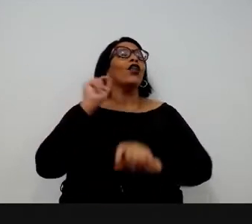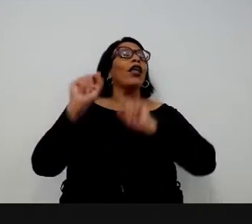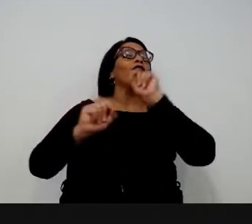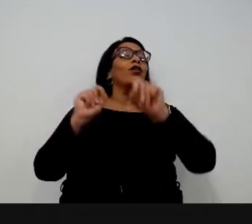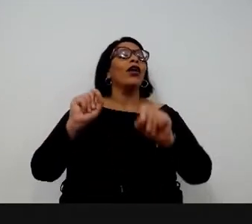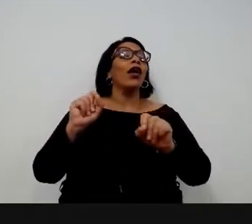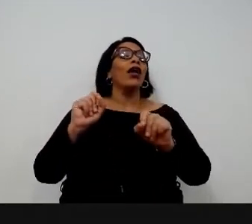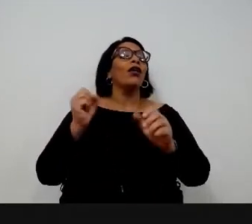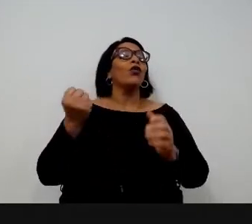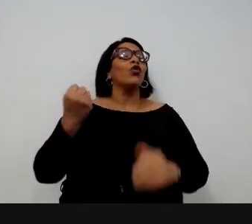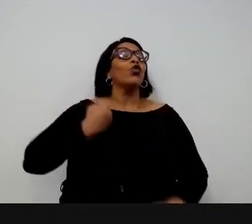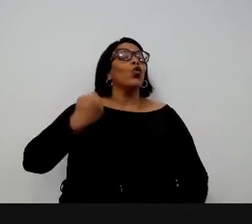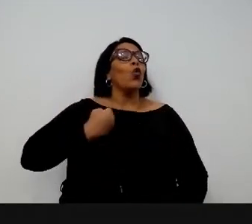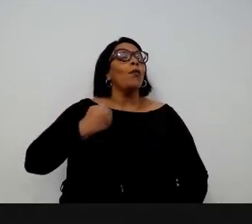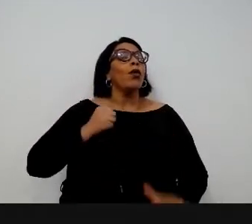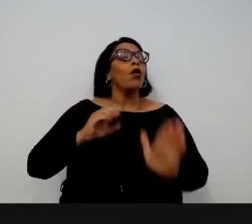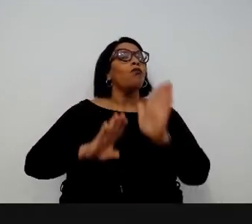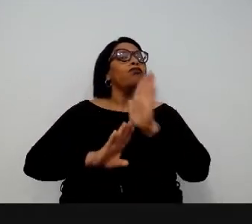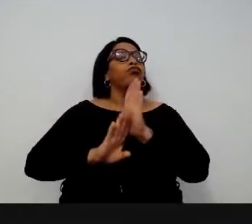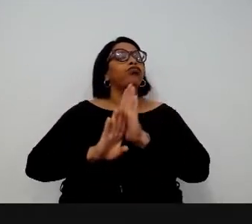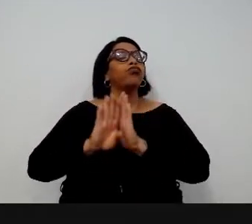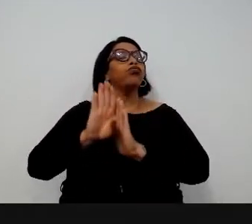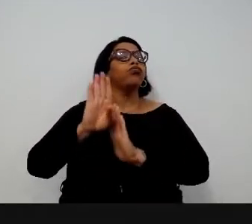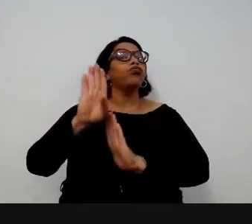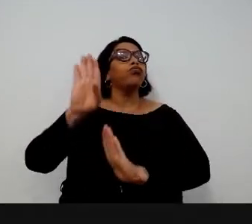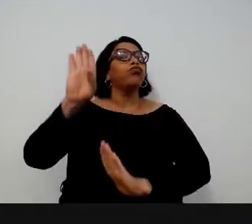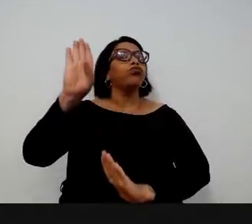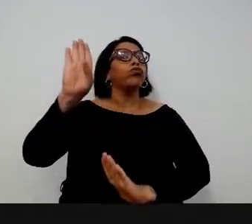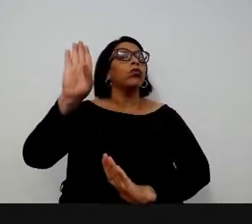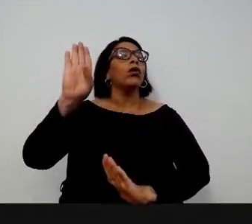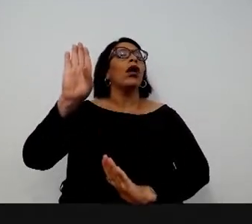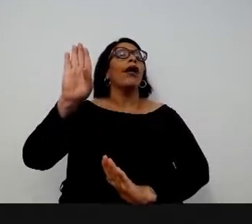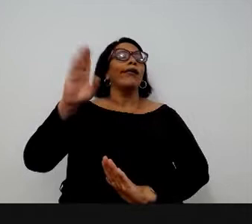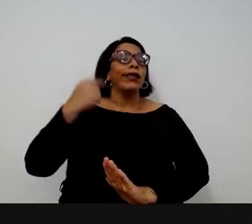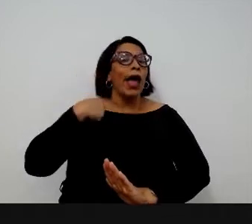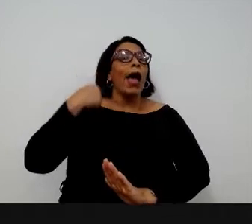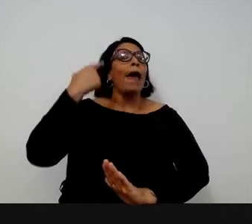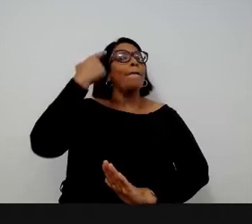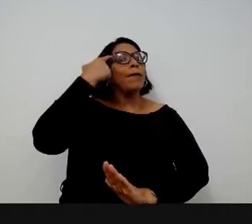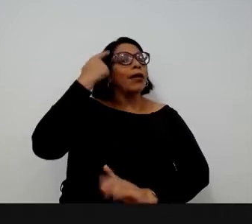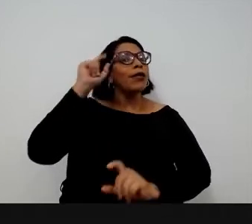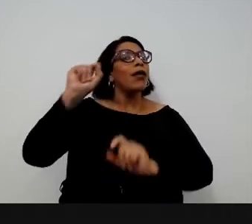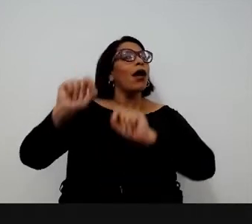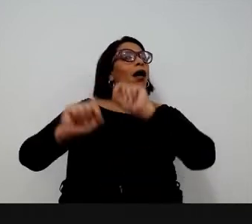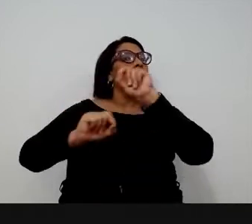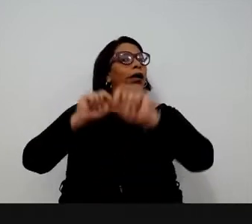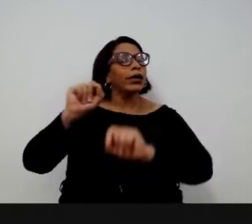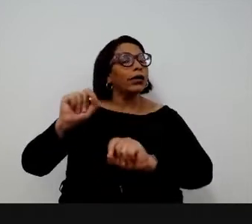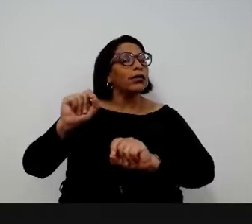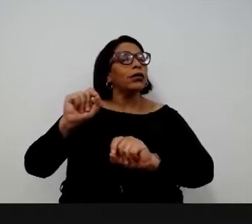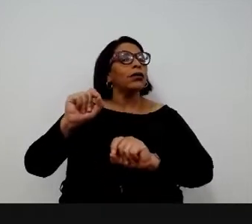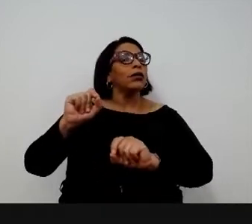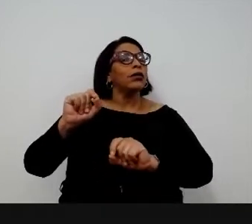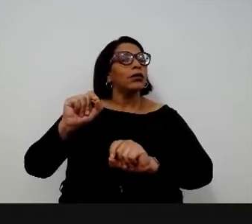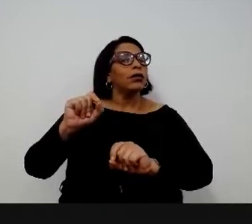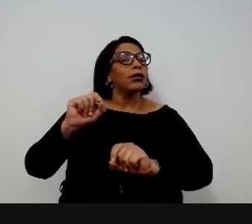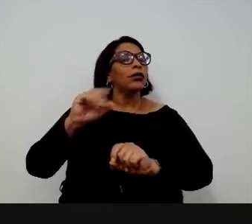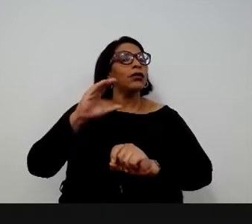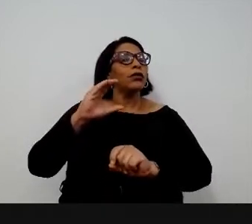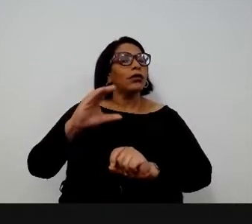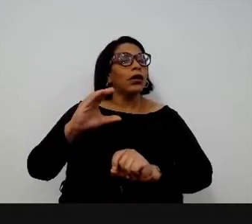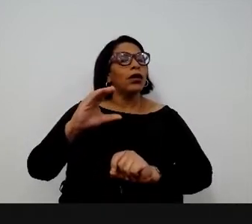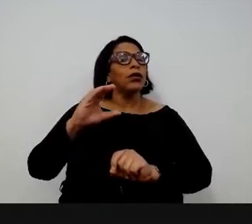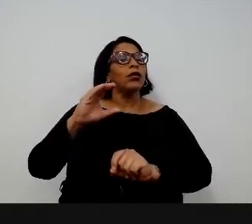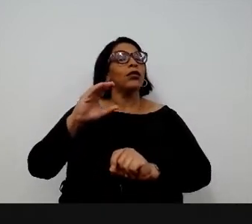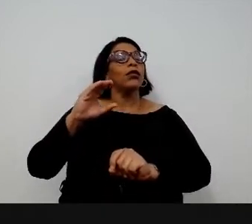aumenta um dígito. Então, existia uma forma de você pensar sobre isso. Era um DAS que podia